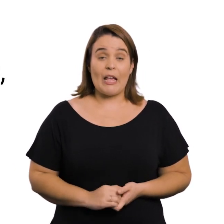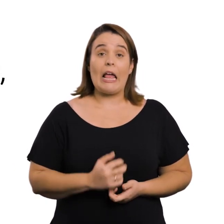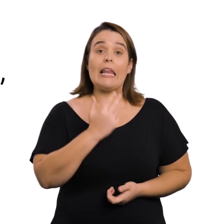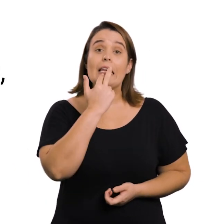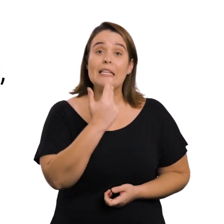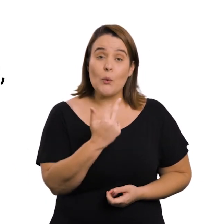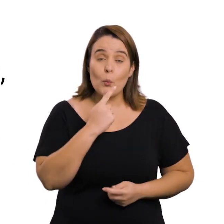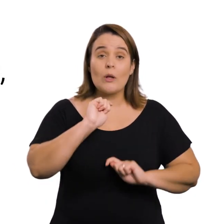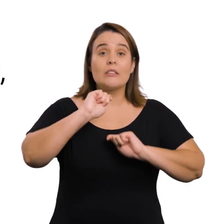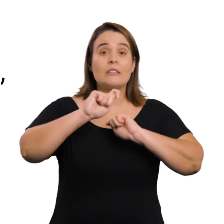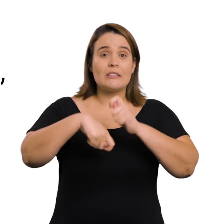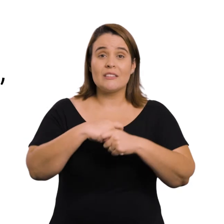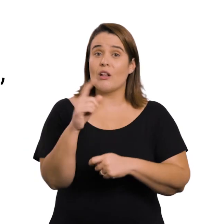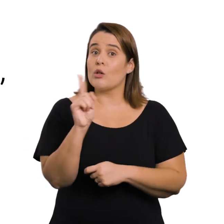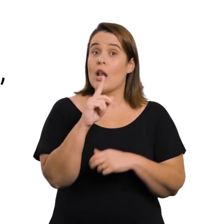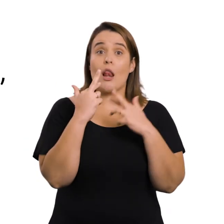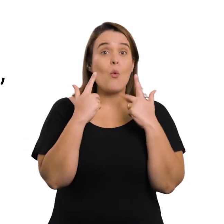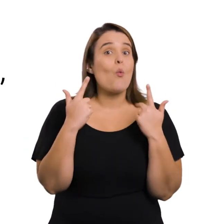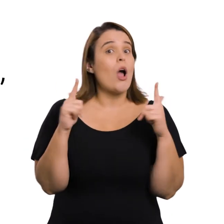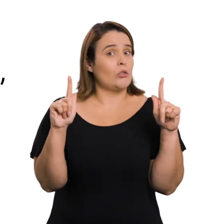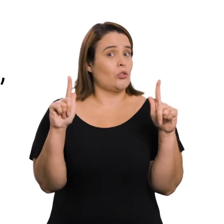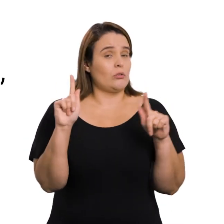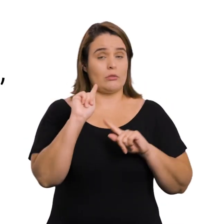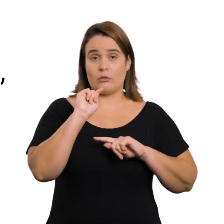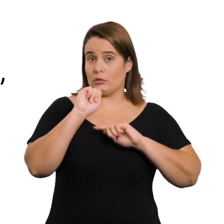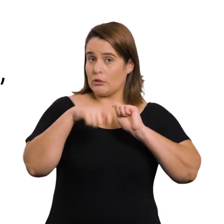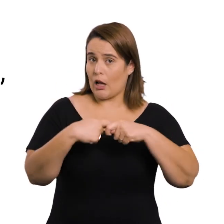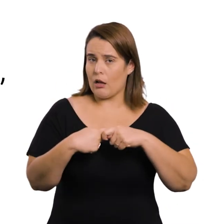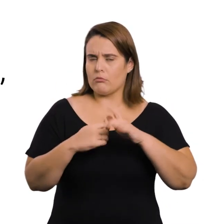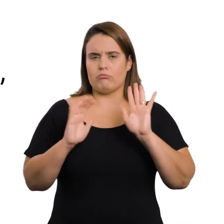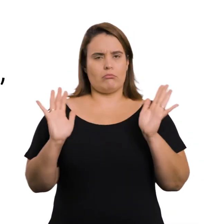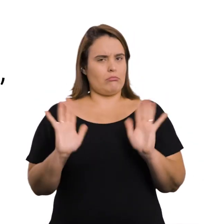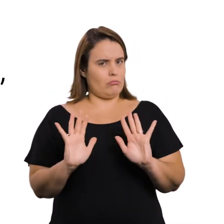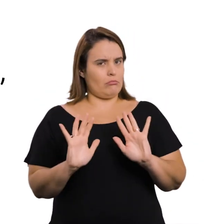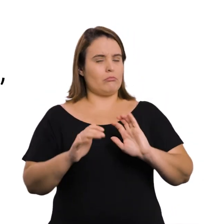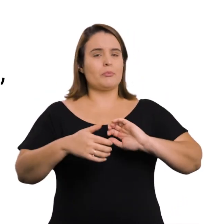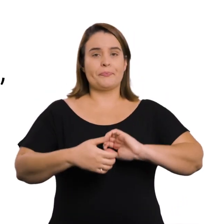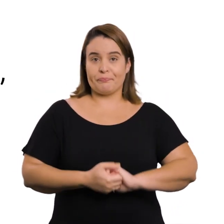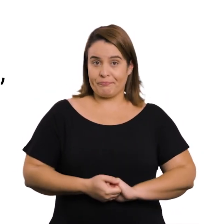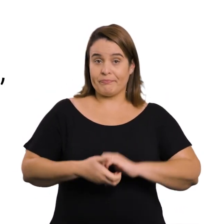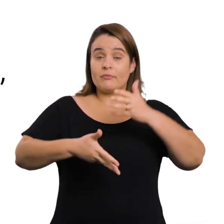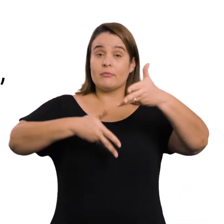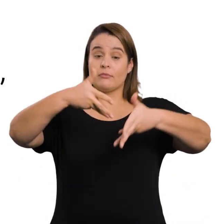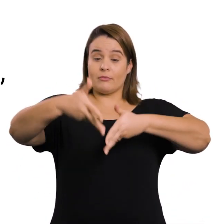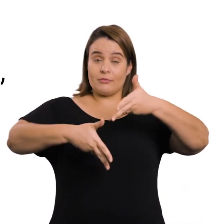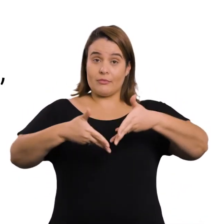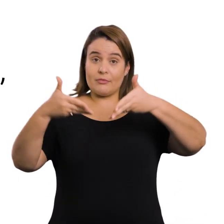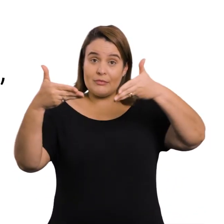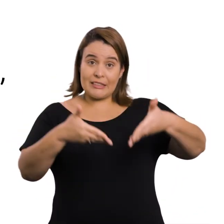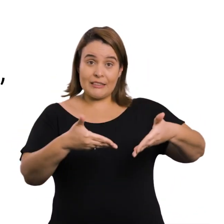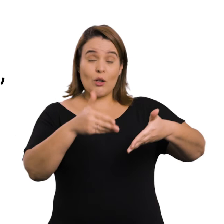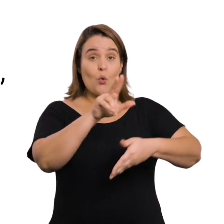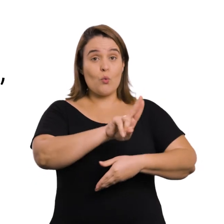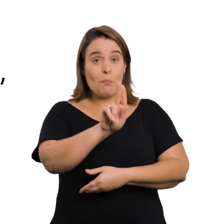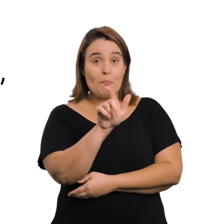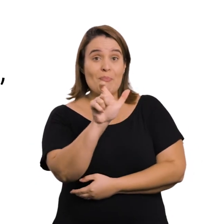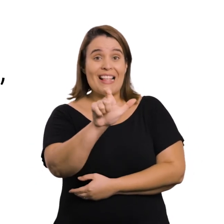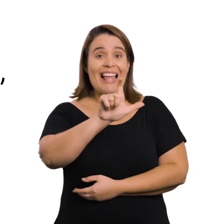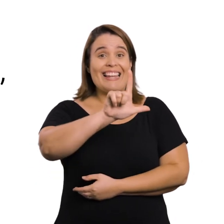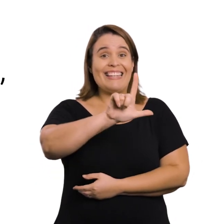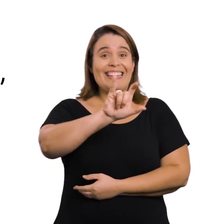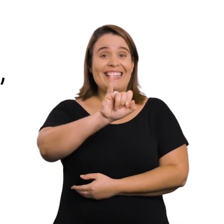Língua de sinais E não linguagem de sinais Use sempre língua, nunca